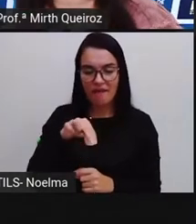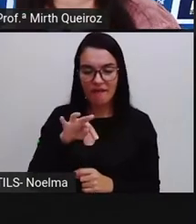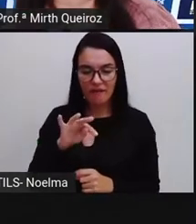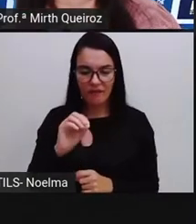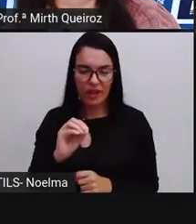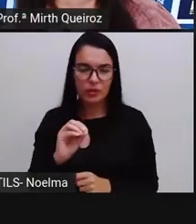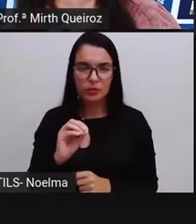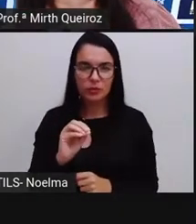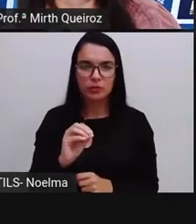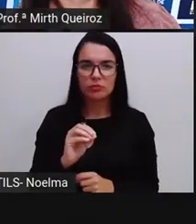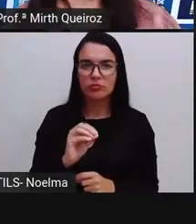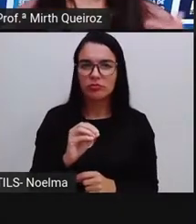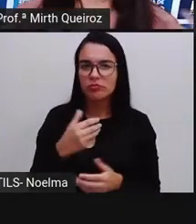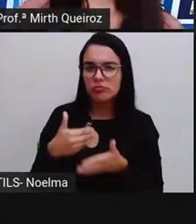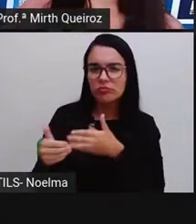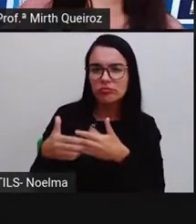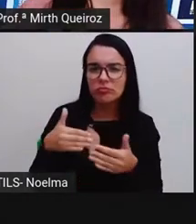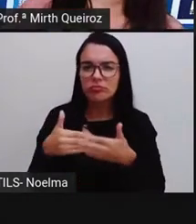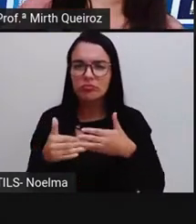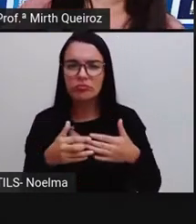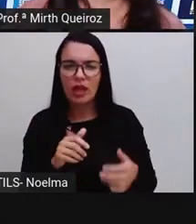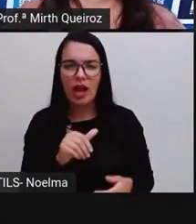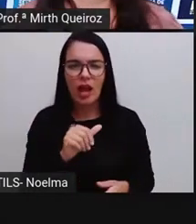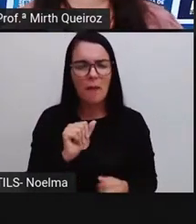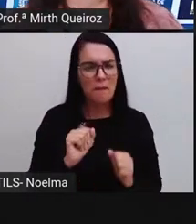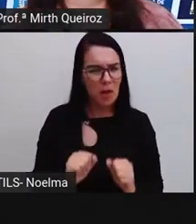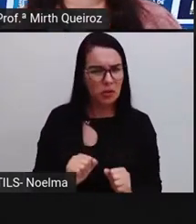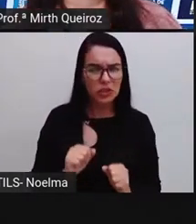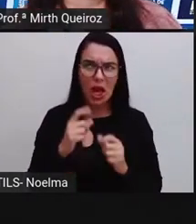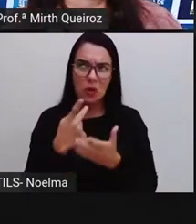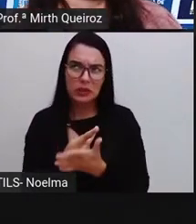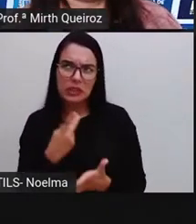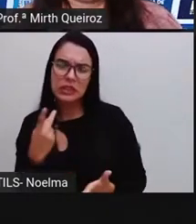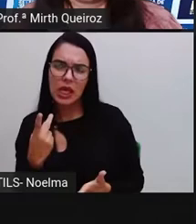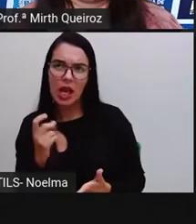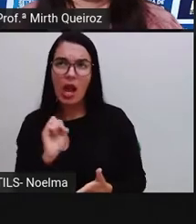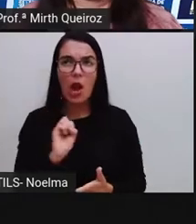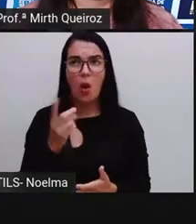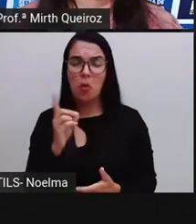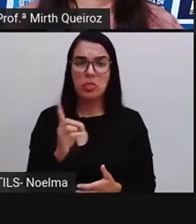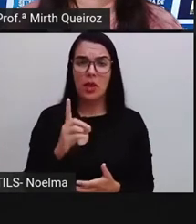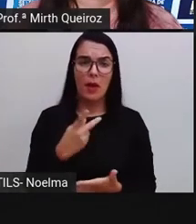improvável? É provável que isso aconteça ou é improvável que isso aconteça?